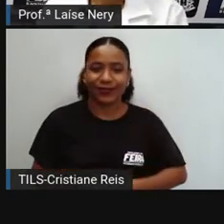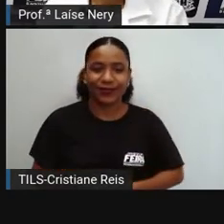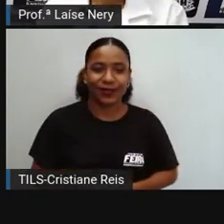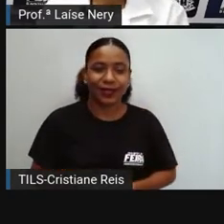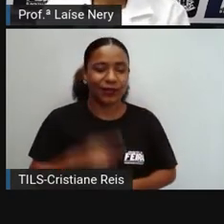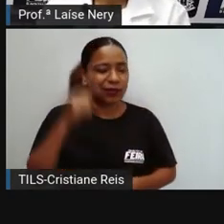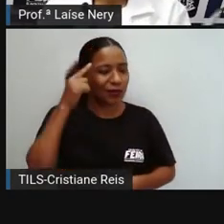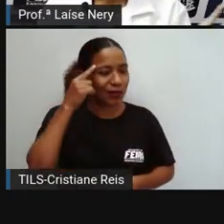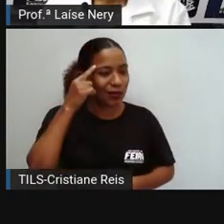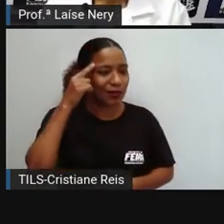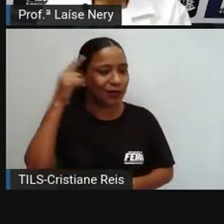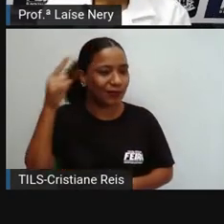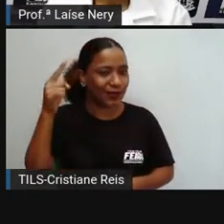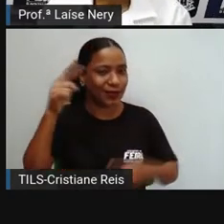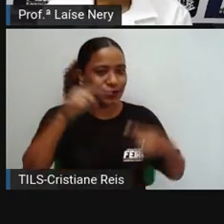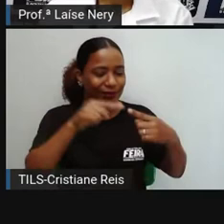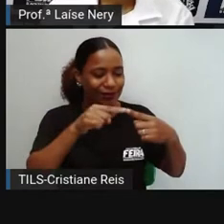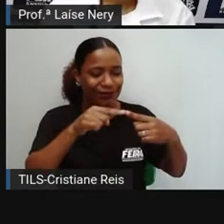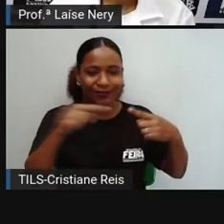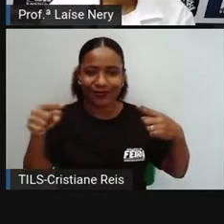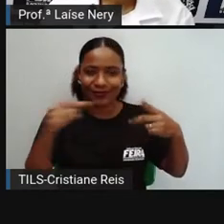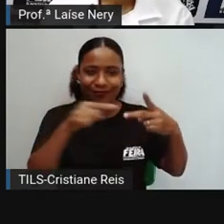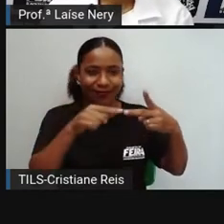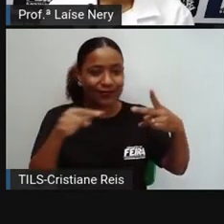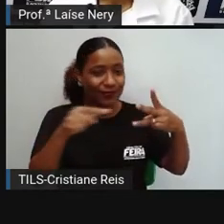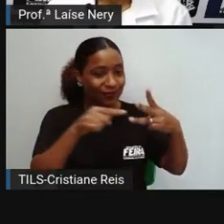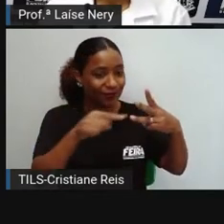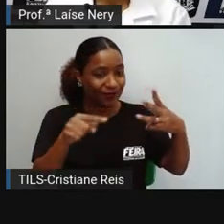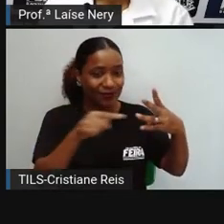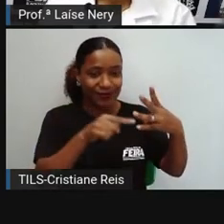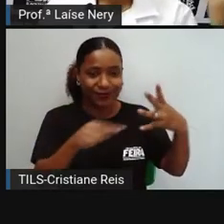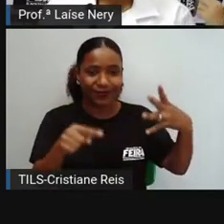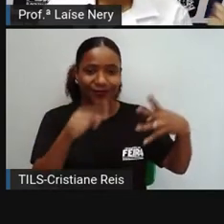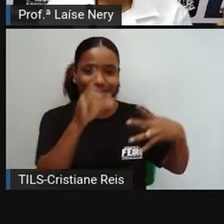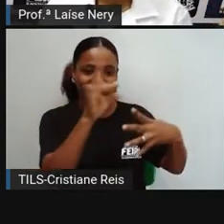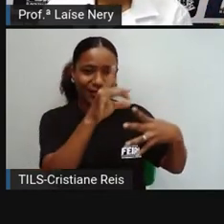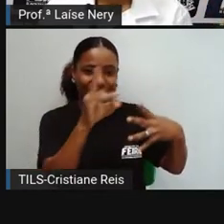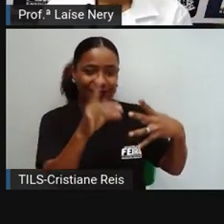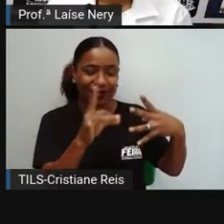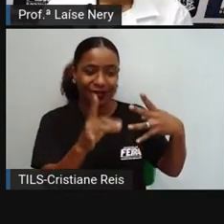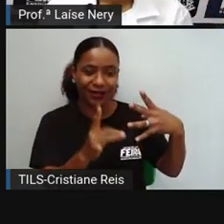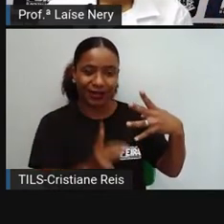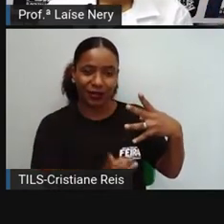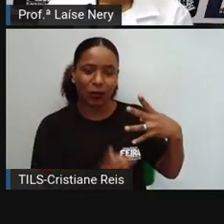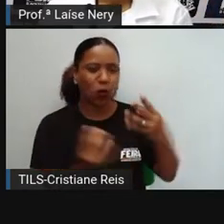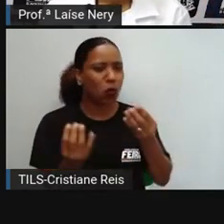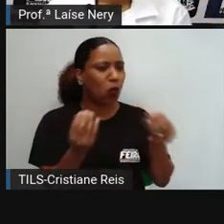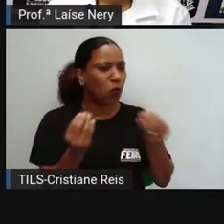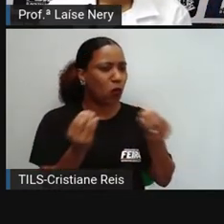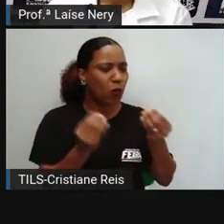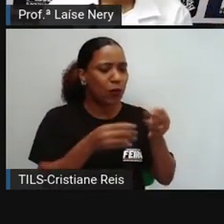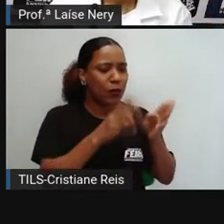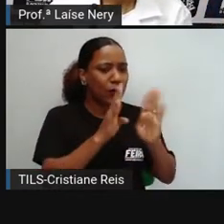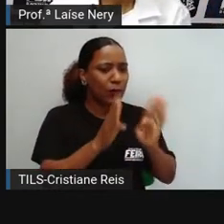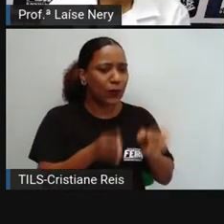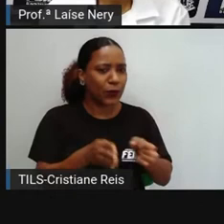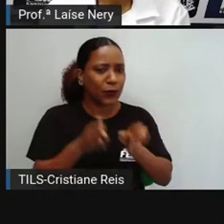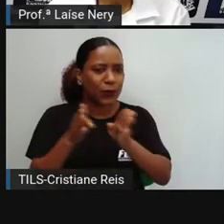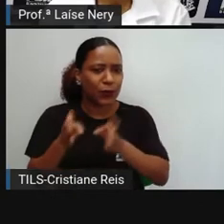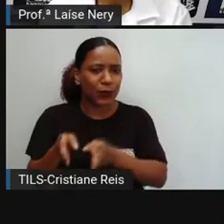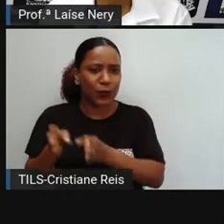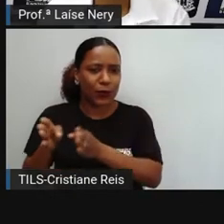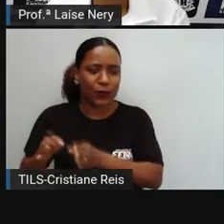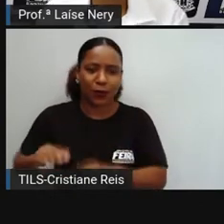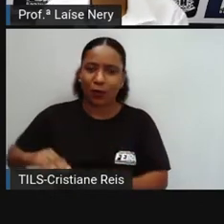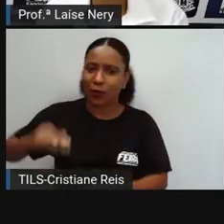relembrar um pouco sobre cada uma dessas fases que foram estudadas na nossa aula sobre as